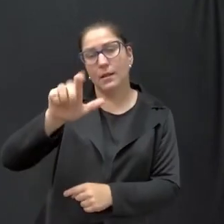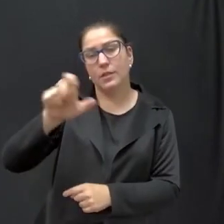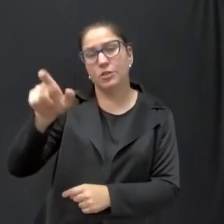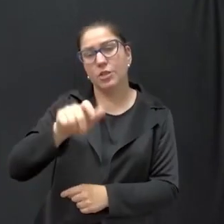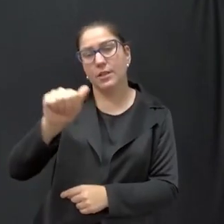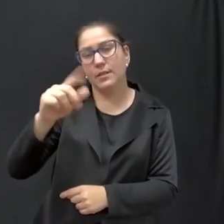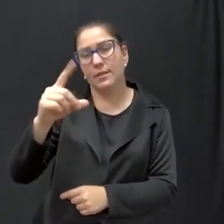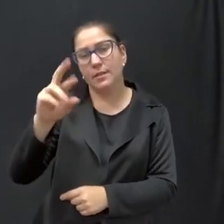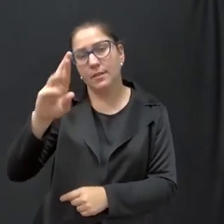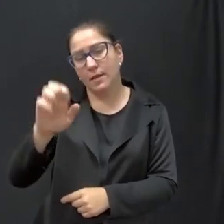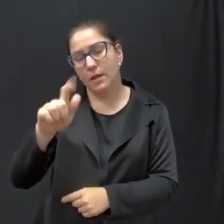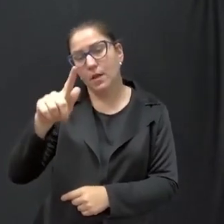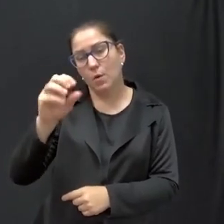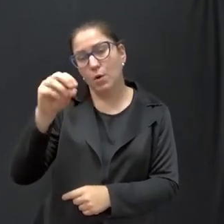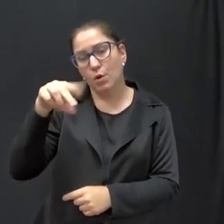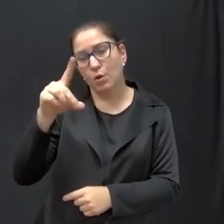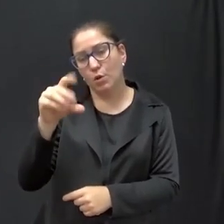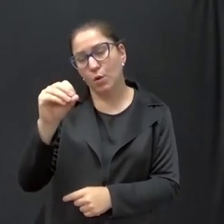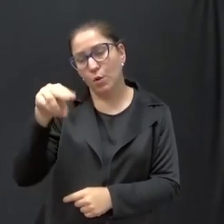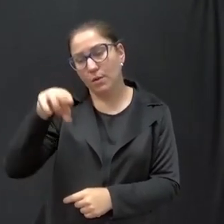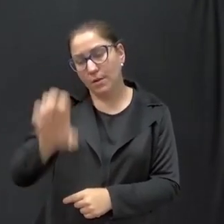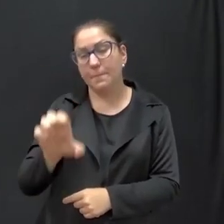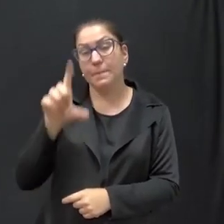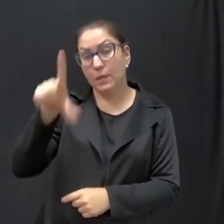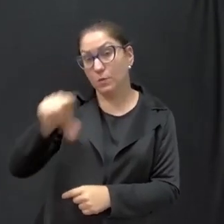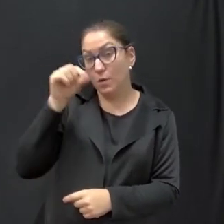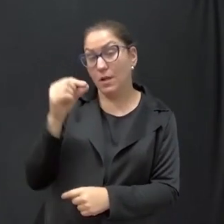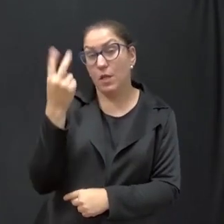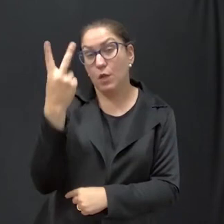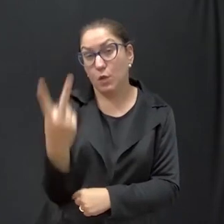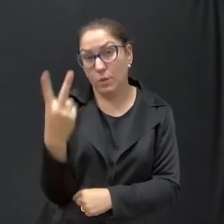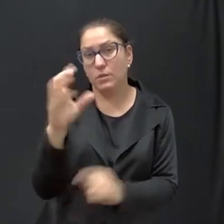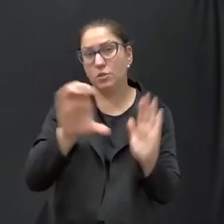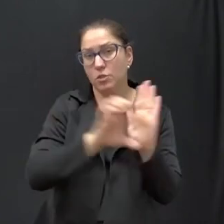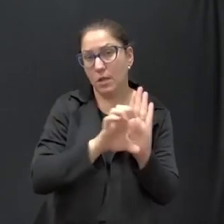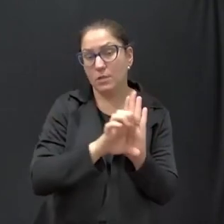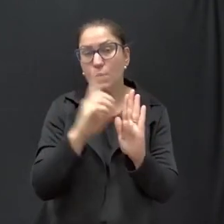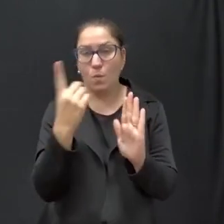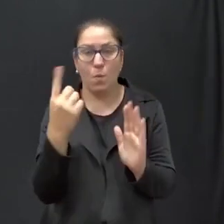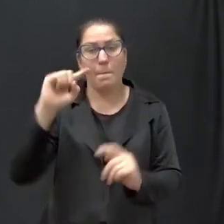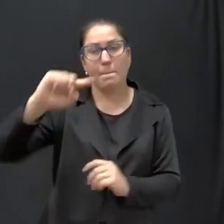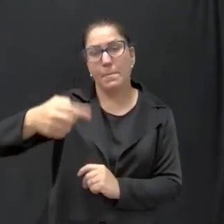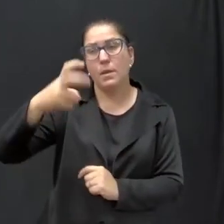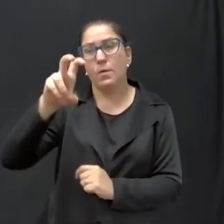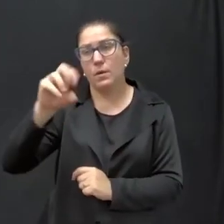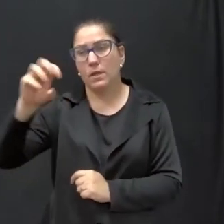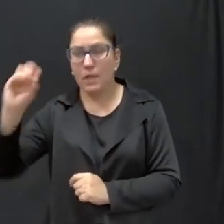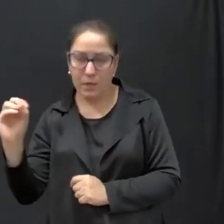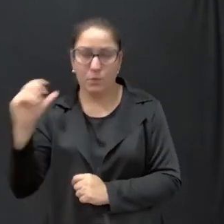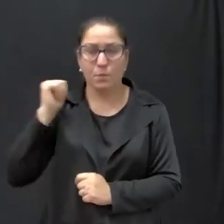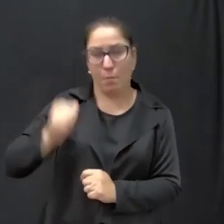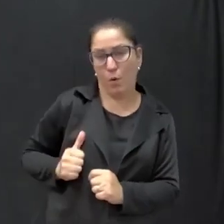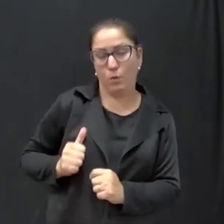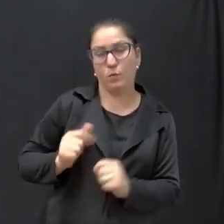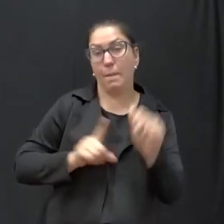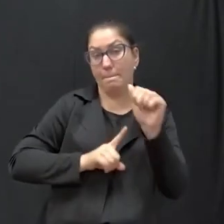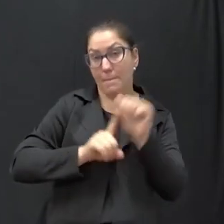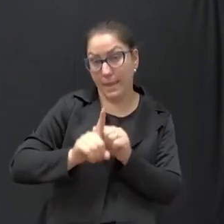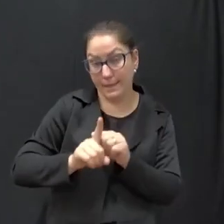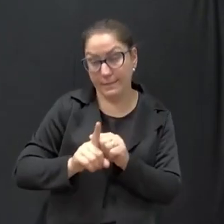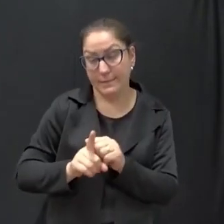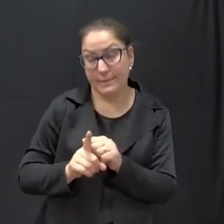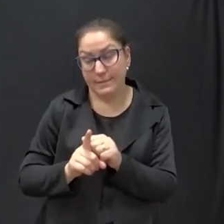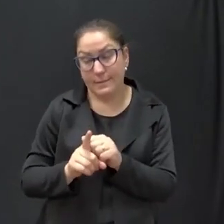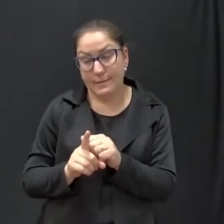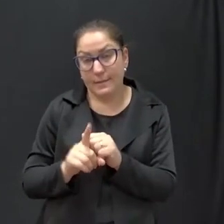no que se trata aqui, ela foi selecionada em dois editais. Um de R$.500,00, bolsa de R$.500,00, que